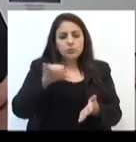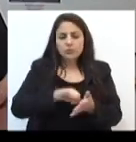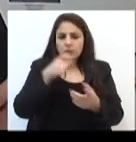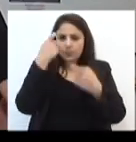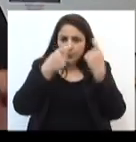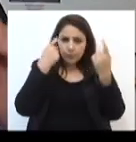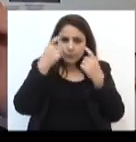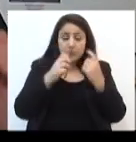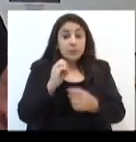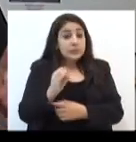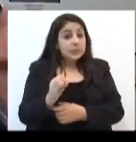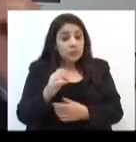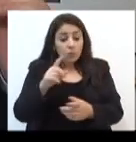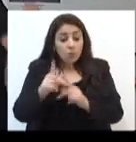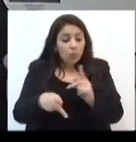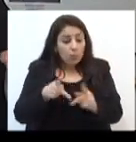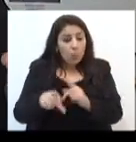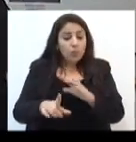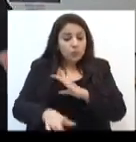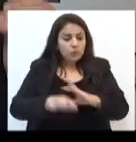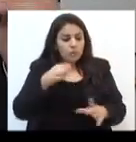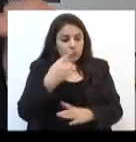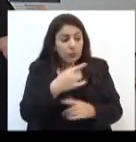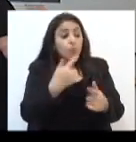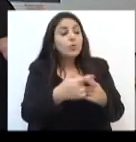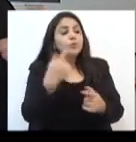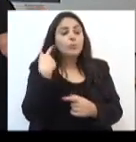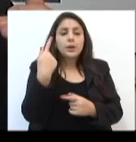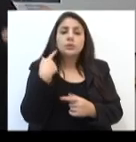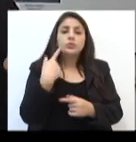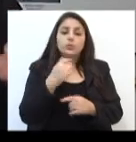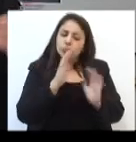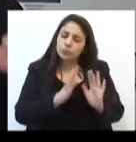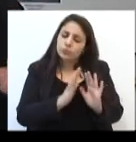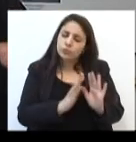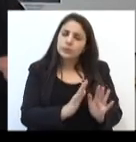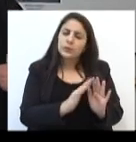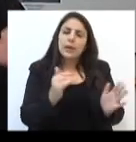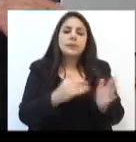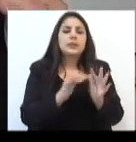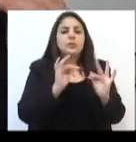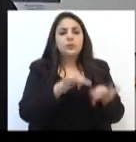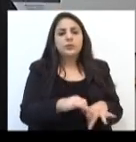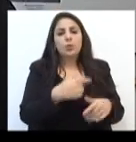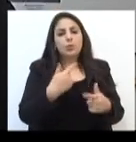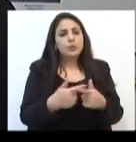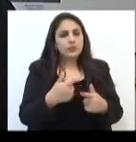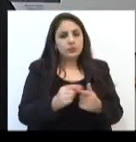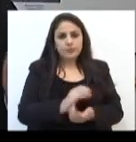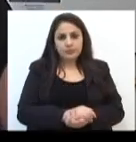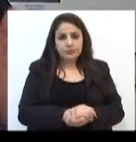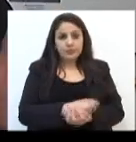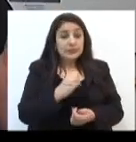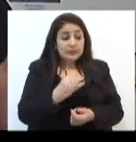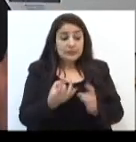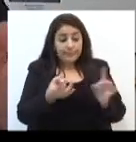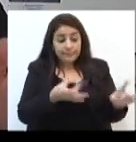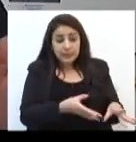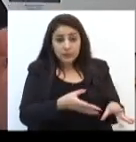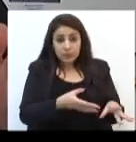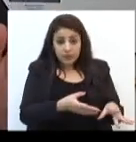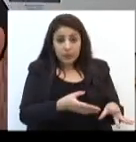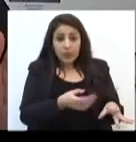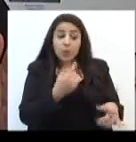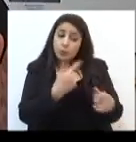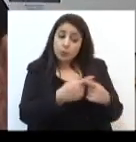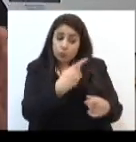tua preocupação. Então, se o povo te elegeu por determinado partido, você fica até o final neste partido. Se você quer abandonar,